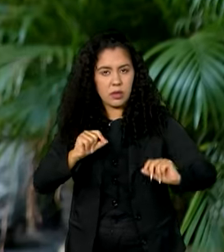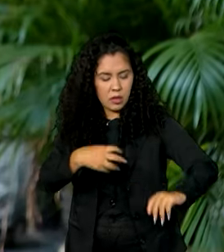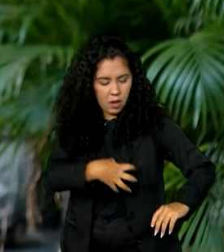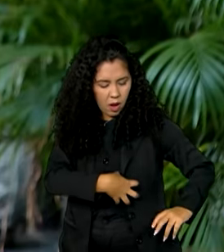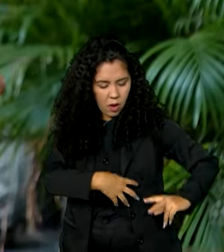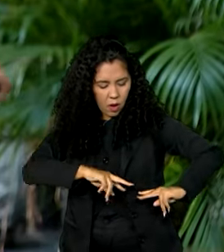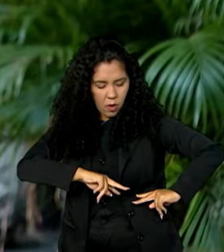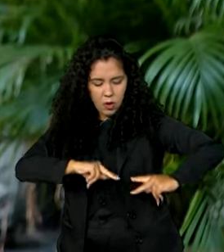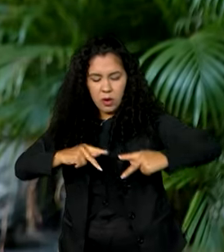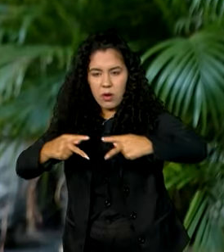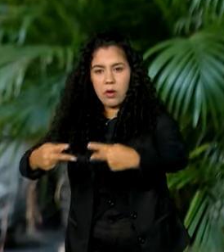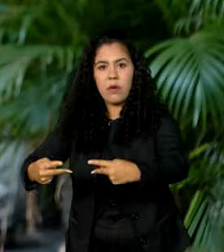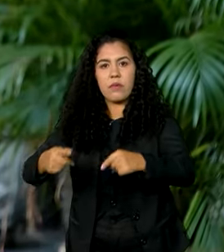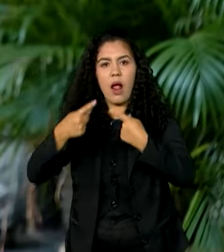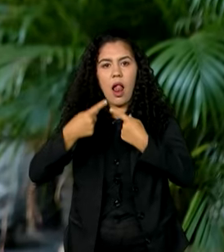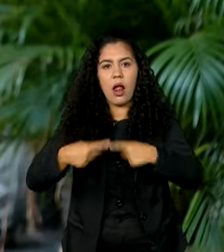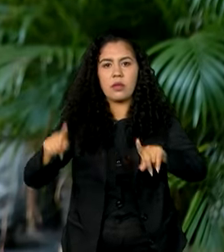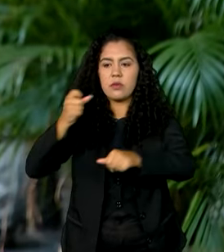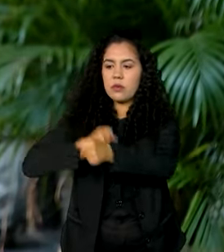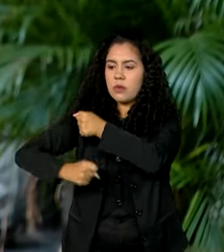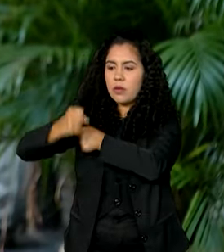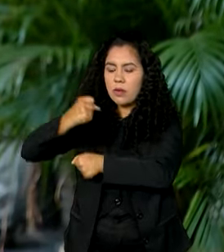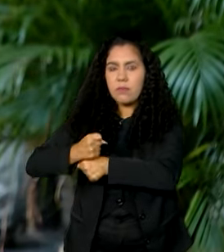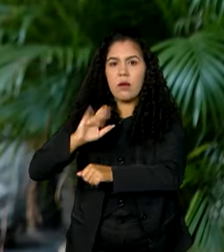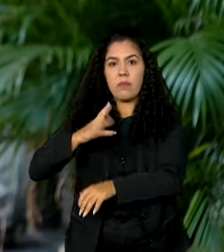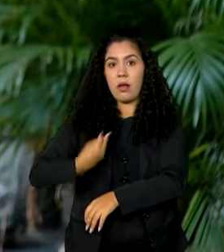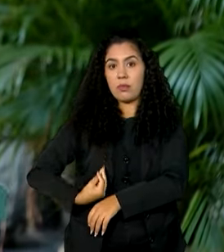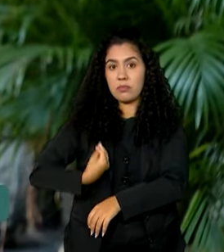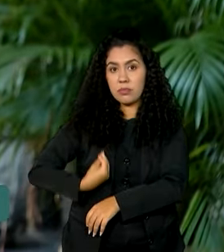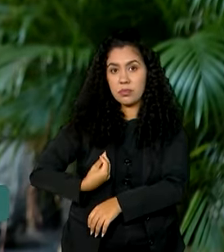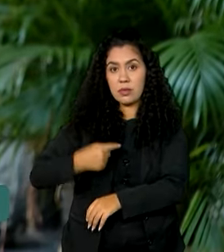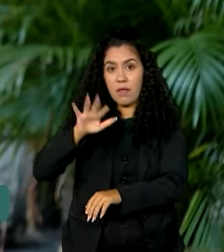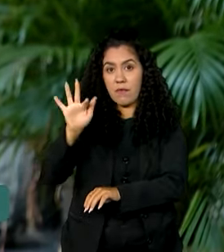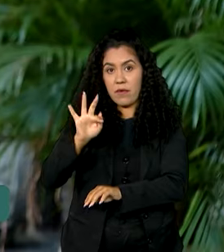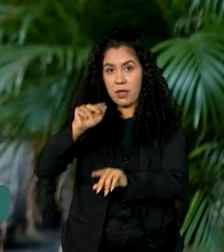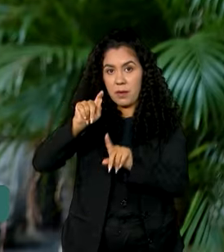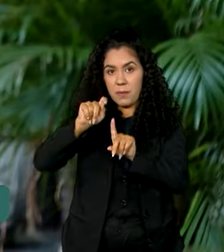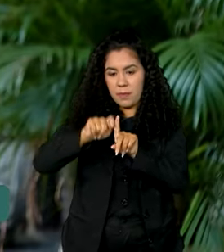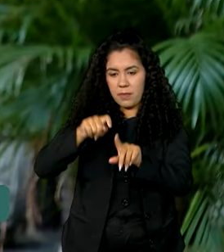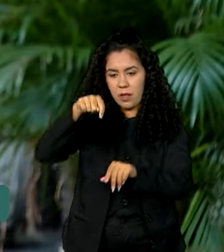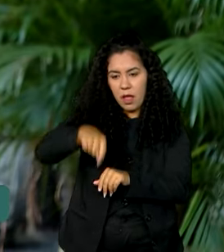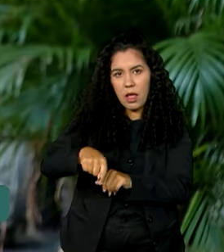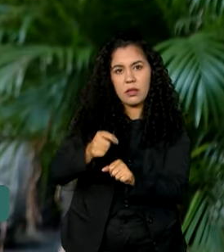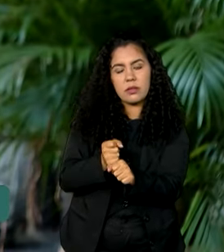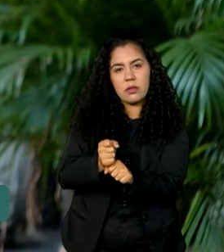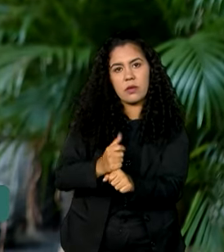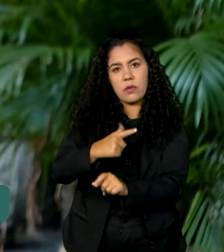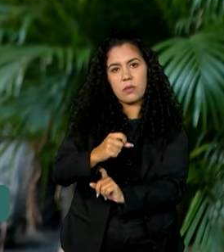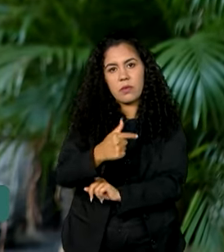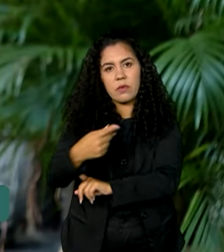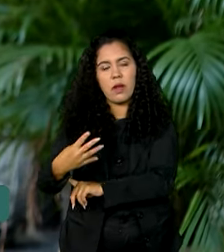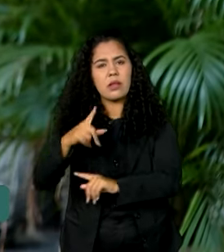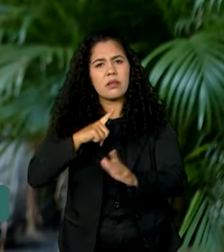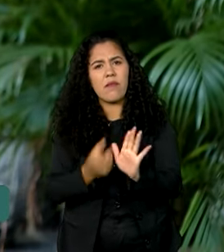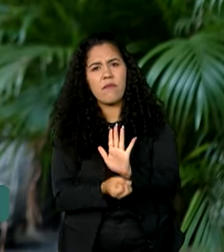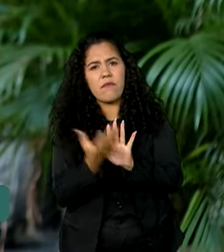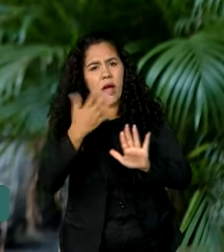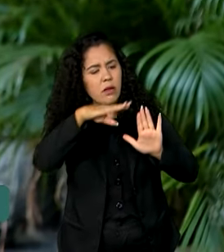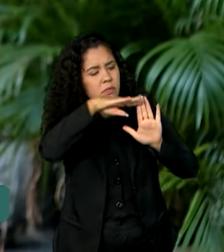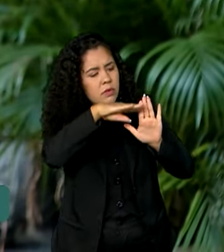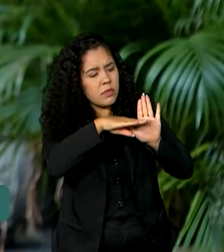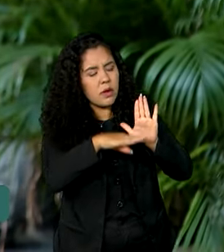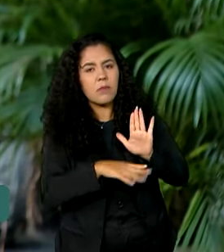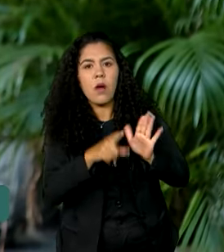novembro do ano passado, mas entrou em vigor em fevereiro deste ano. A lei estabelece uma série de medidas para contribuir com o